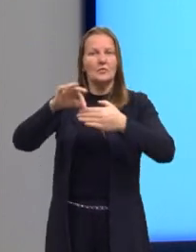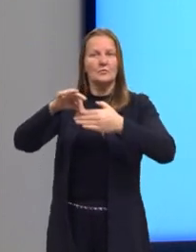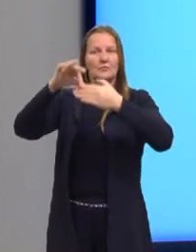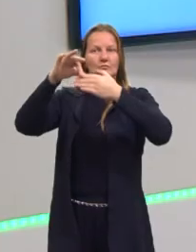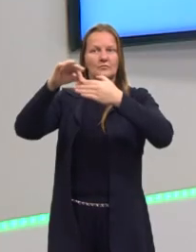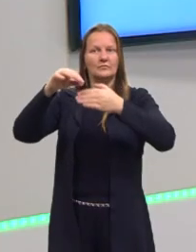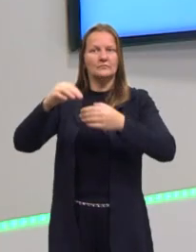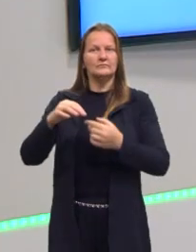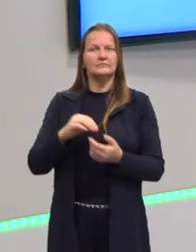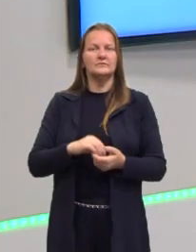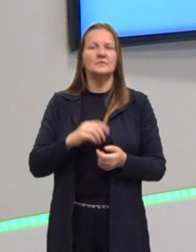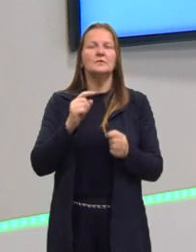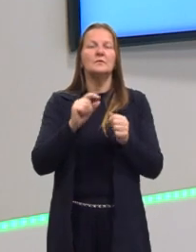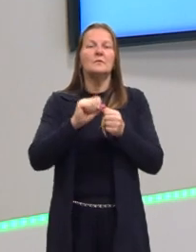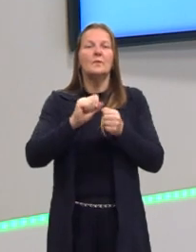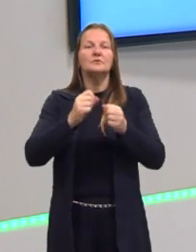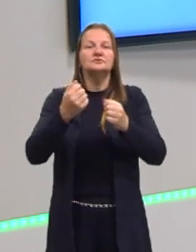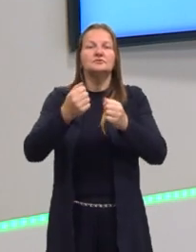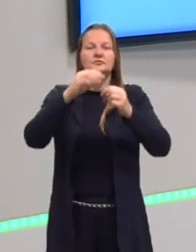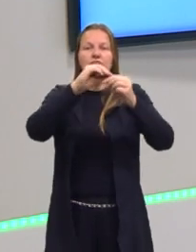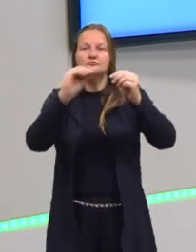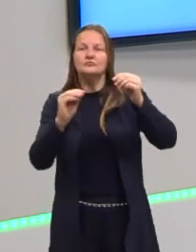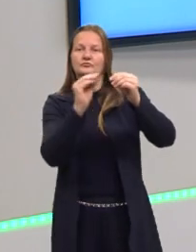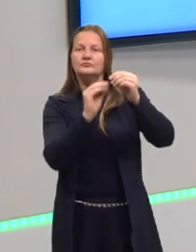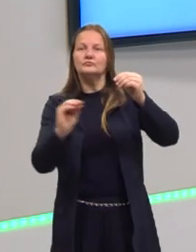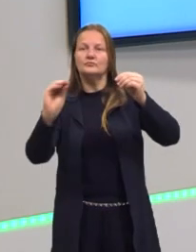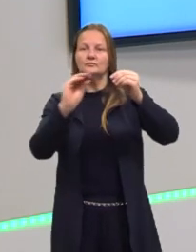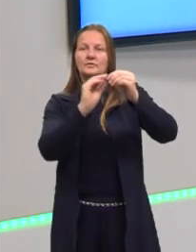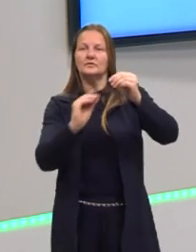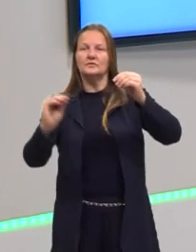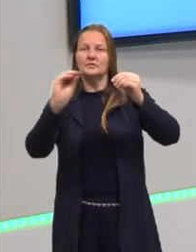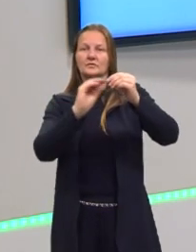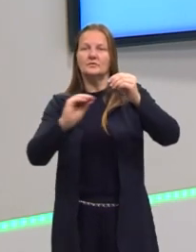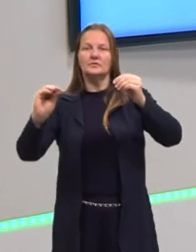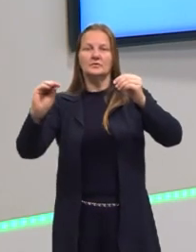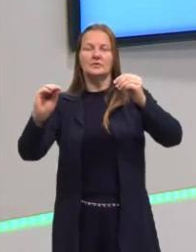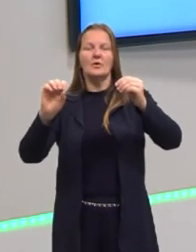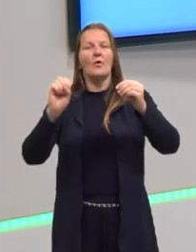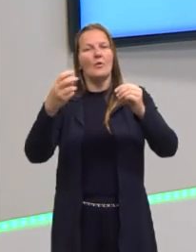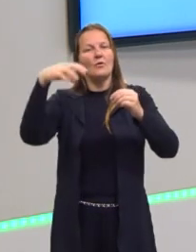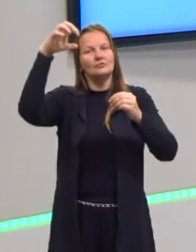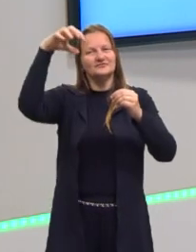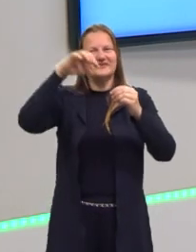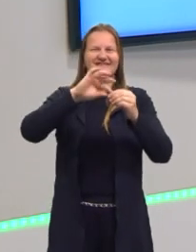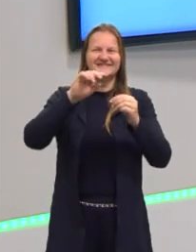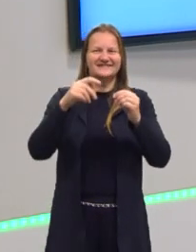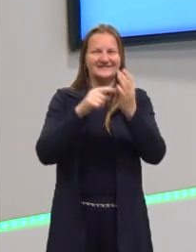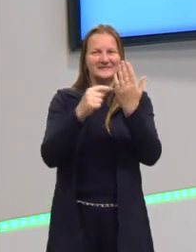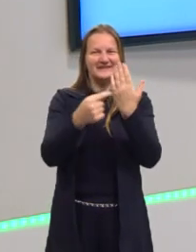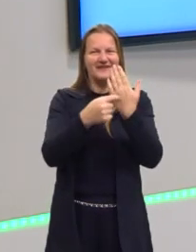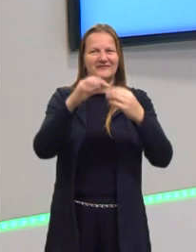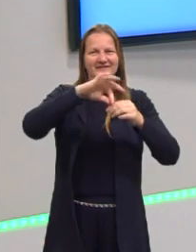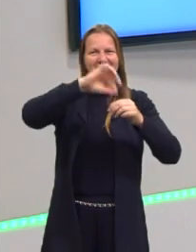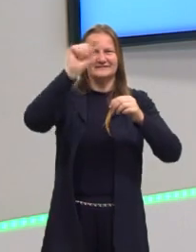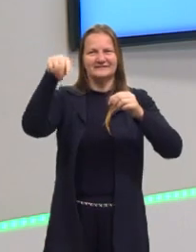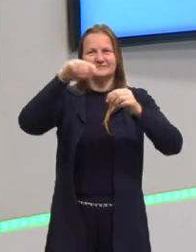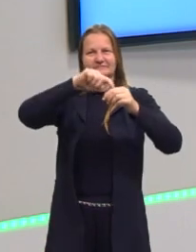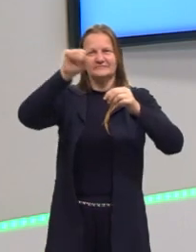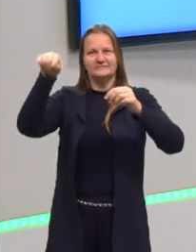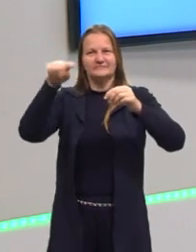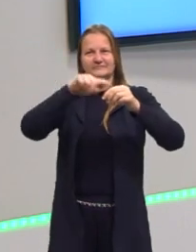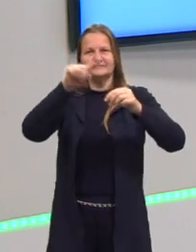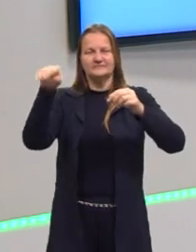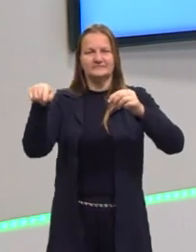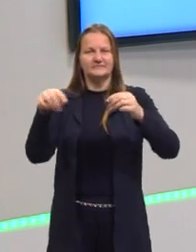nós podemos fazer a distributiva ou o chuveirinho que a gente faz na matemática, onde nós multiplicamos o fator